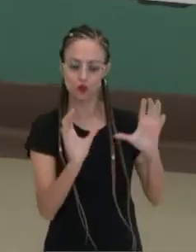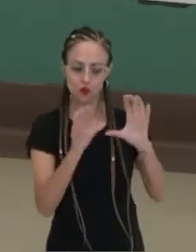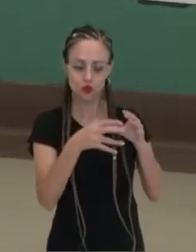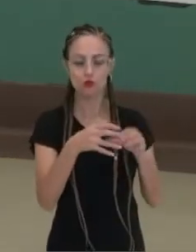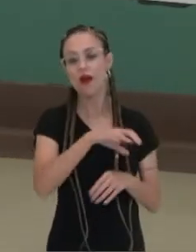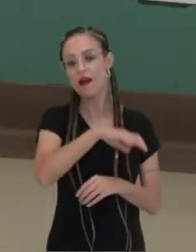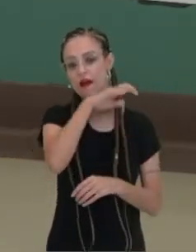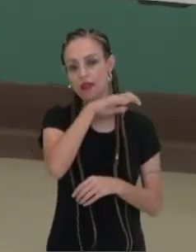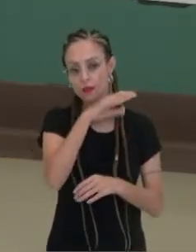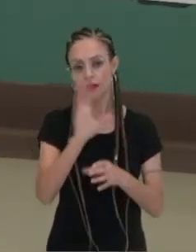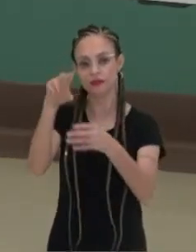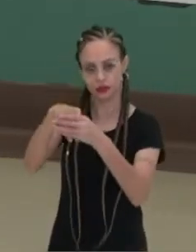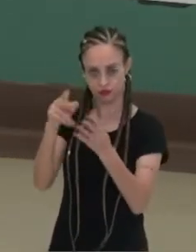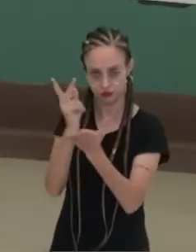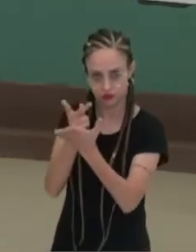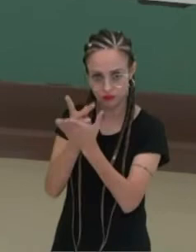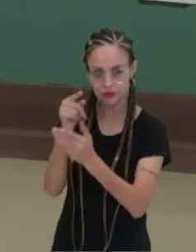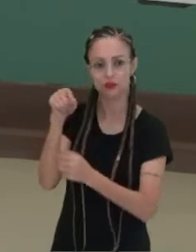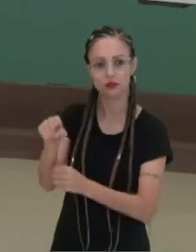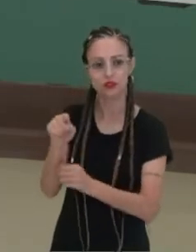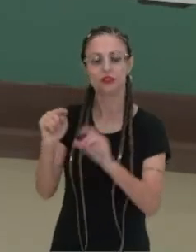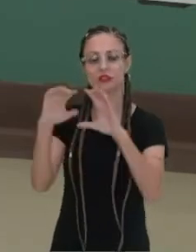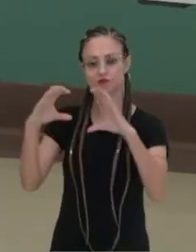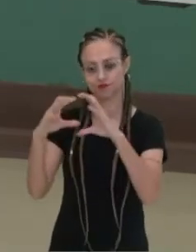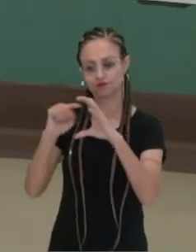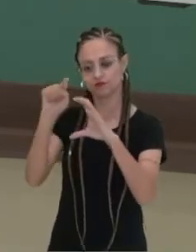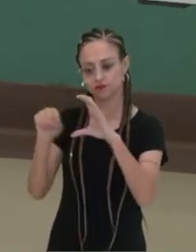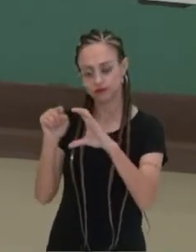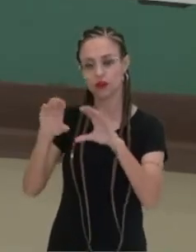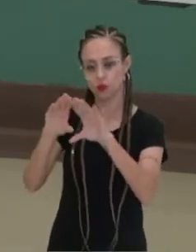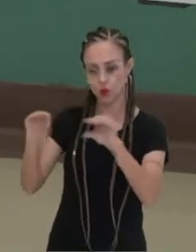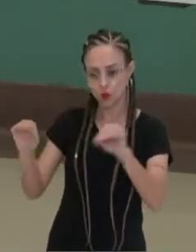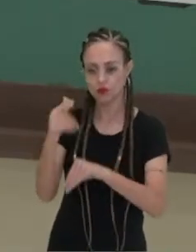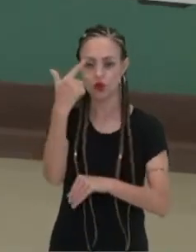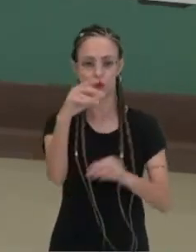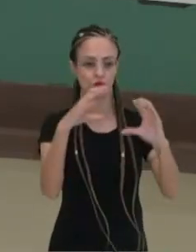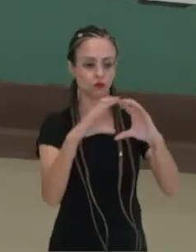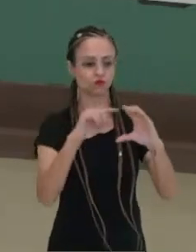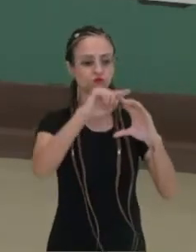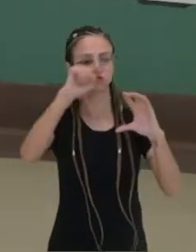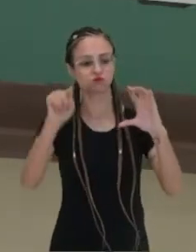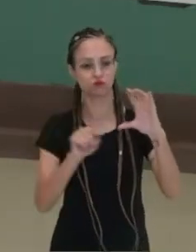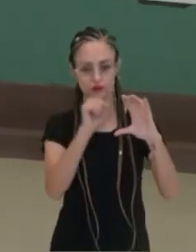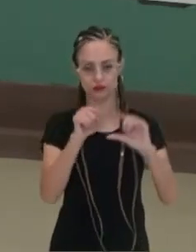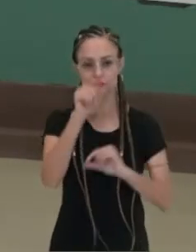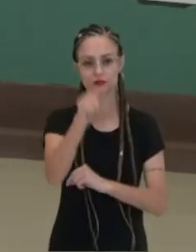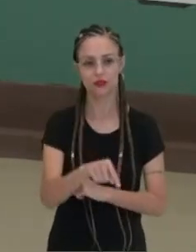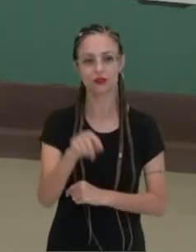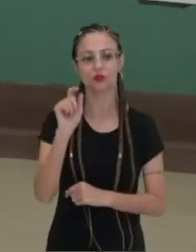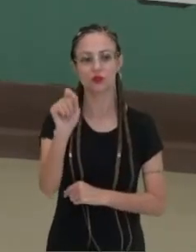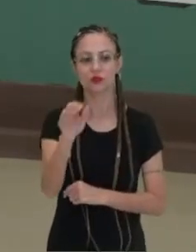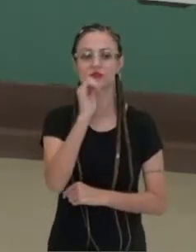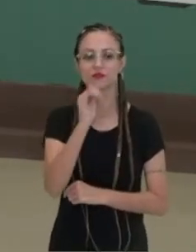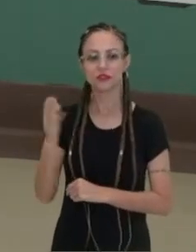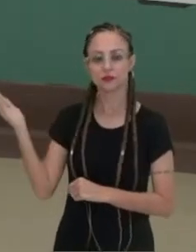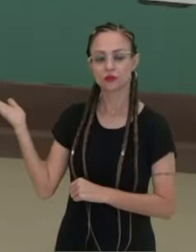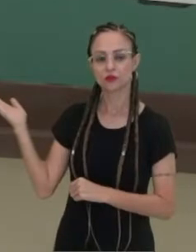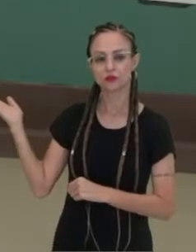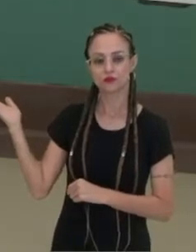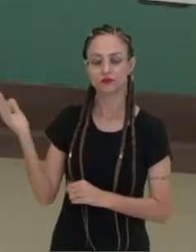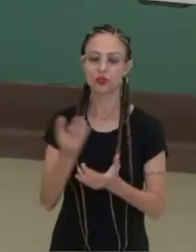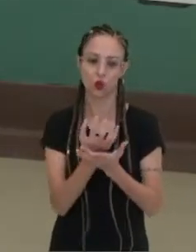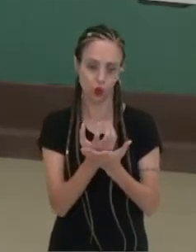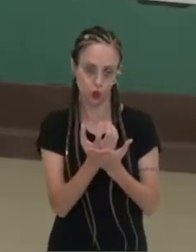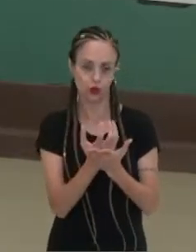animais dentro aqui, né, dos equinóidea, que possui o corpo arredondado, que é o caso aqui, ó, do